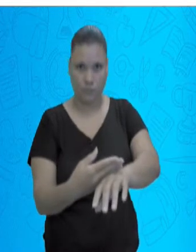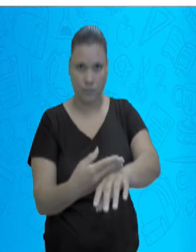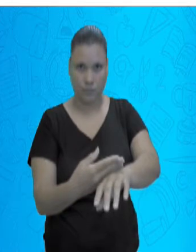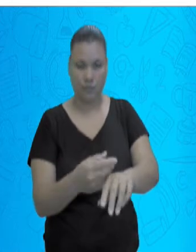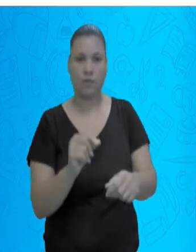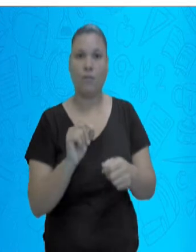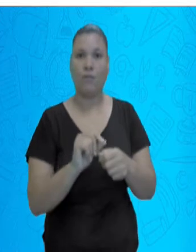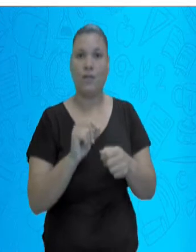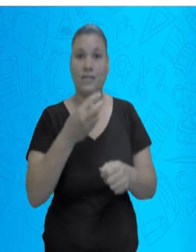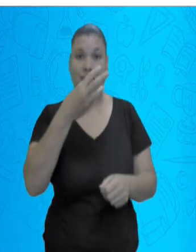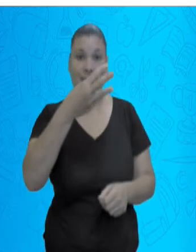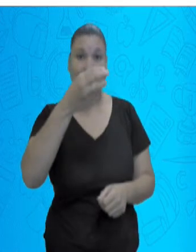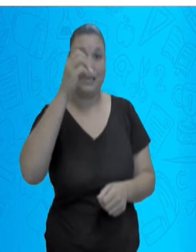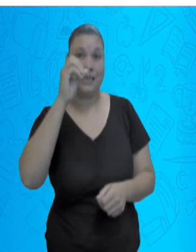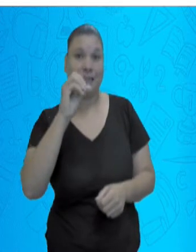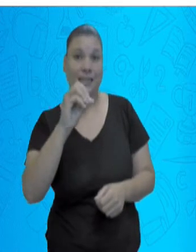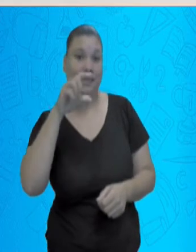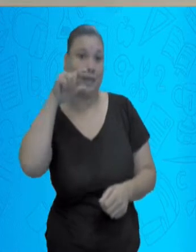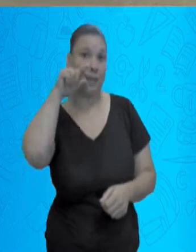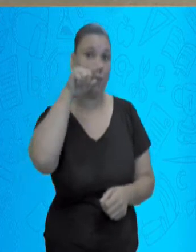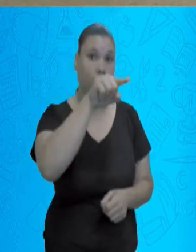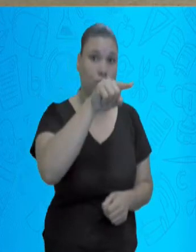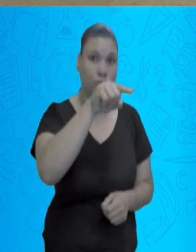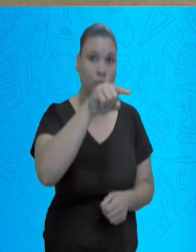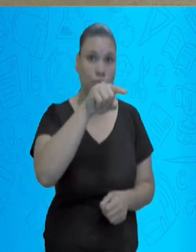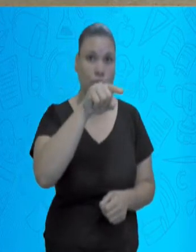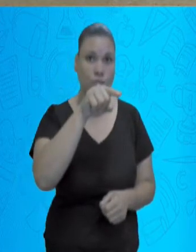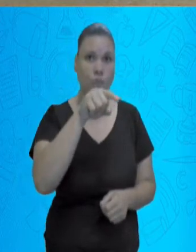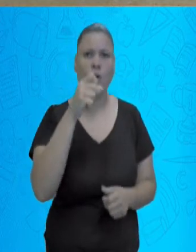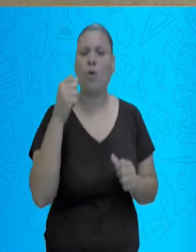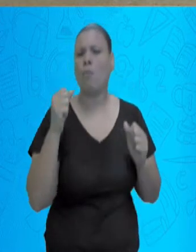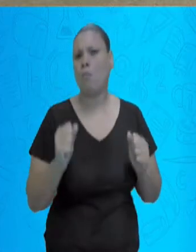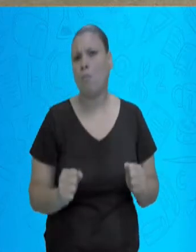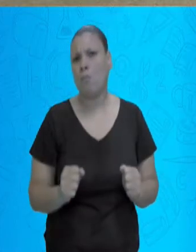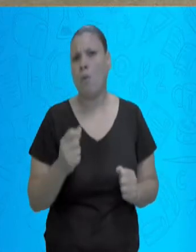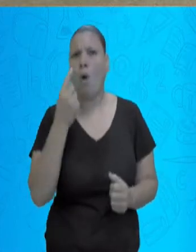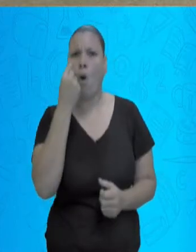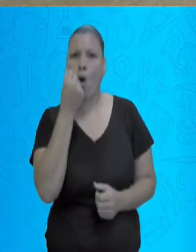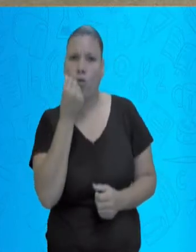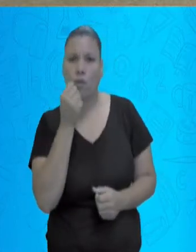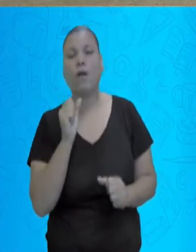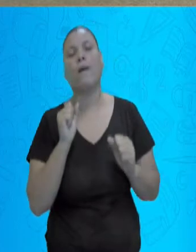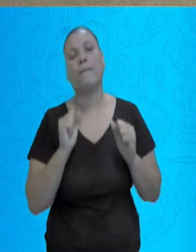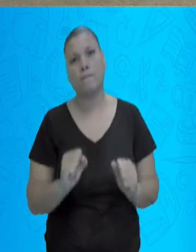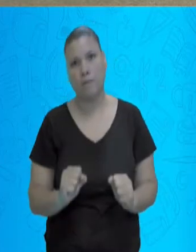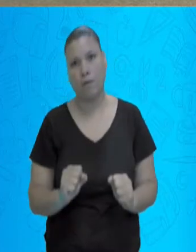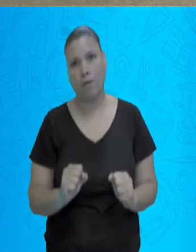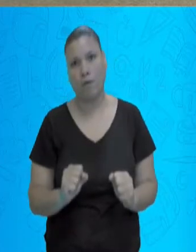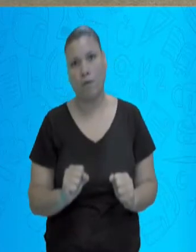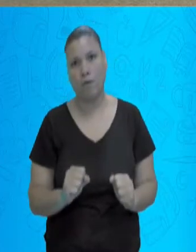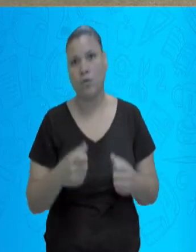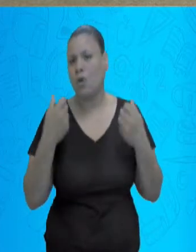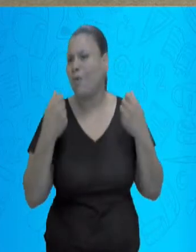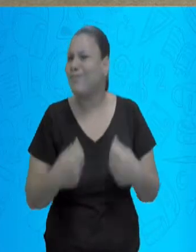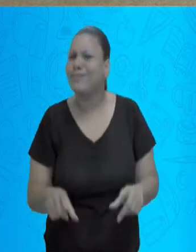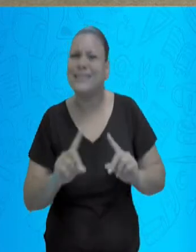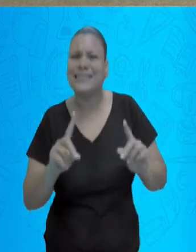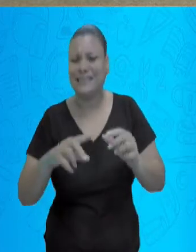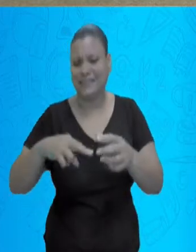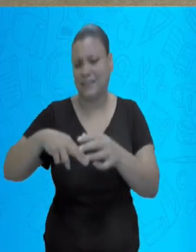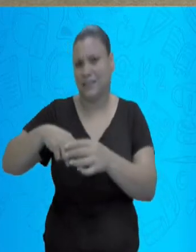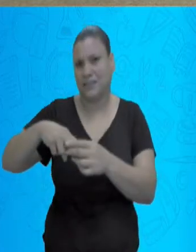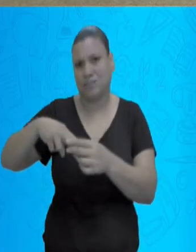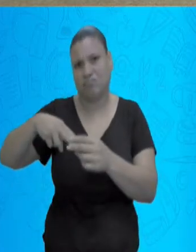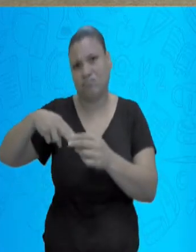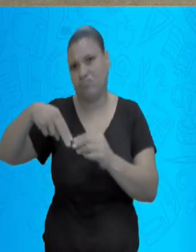contar um, dois, três, quatro pontinhos com o seu lápis. Vai fazendo pontinhos numa folha de caderno que você tem aí na sua